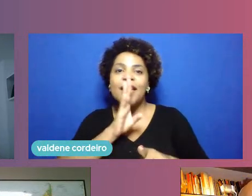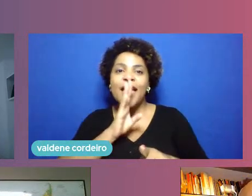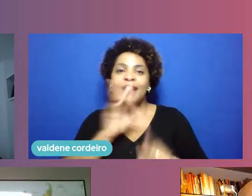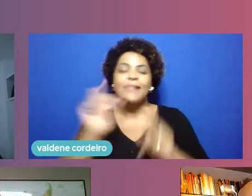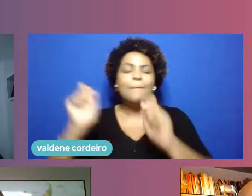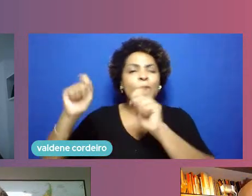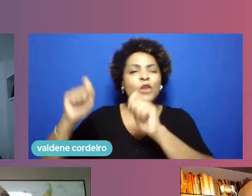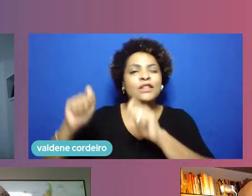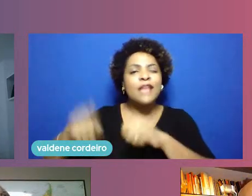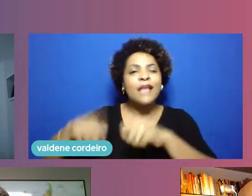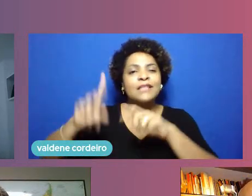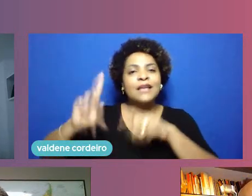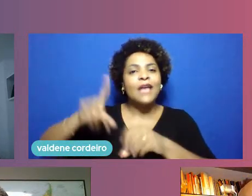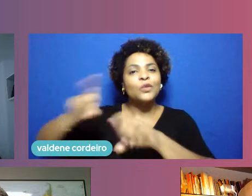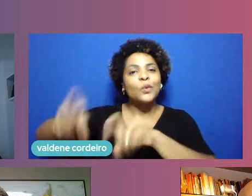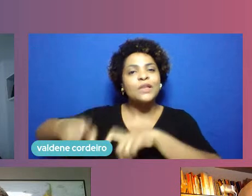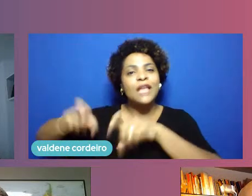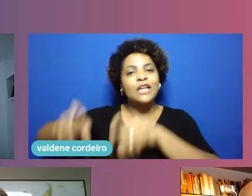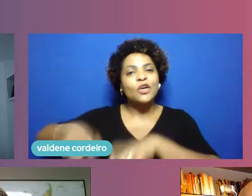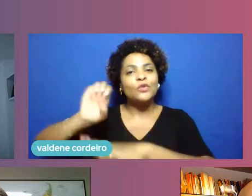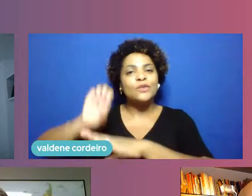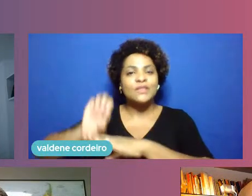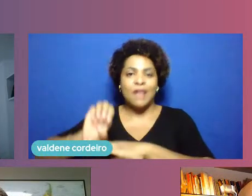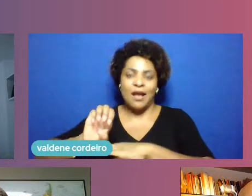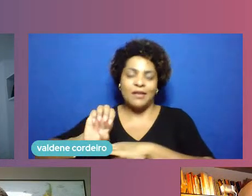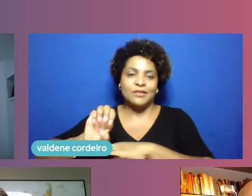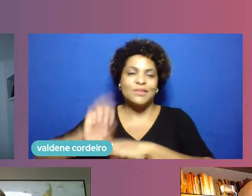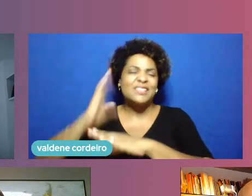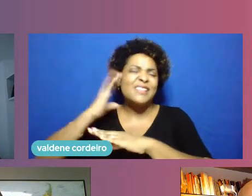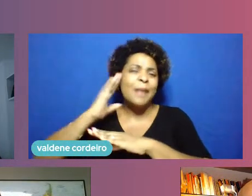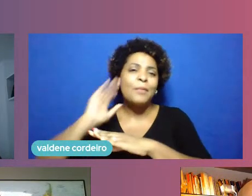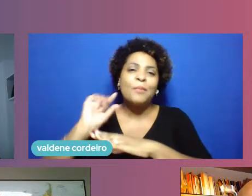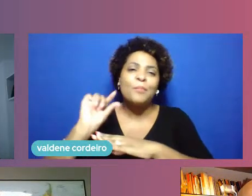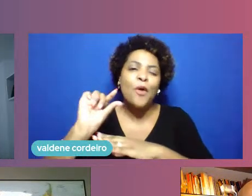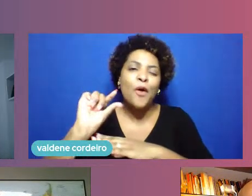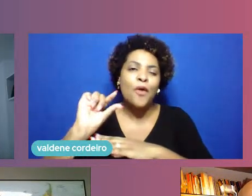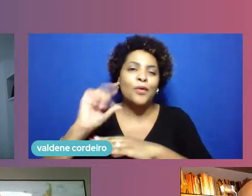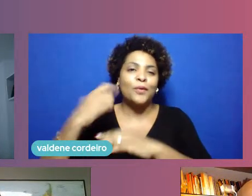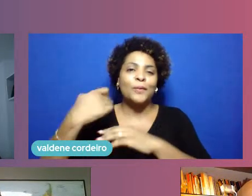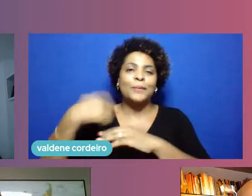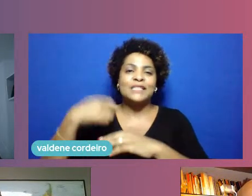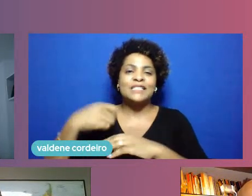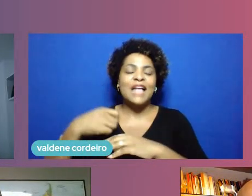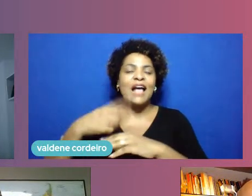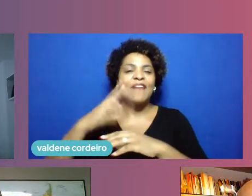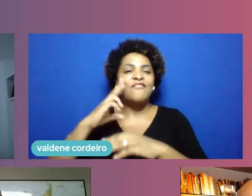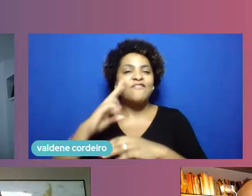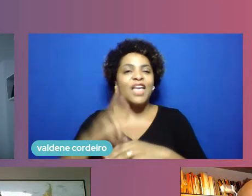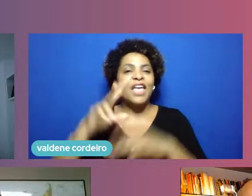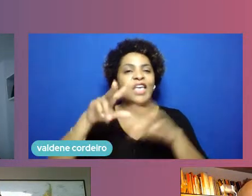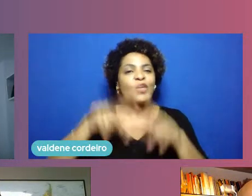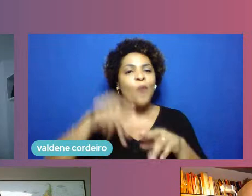muito superficialmente e aí precisaria ver por exemplo com Petrolina uma cidade que é a grande exportadora de frutas